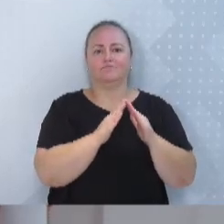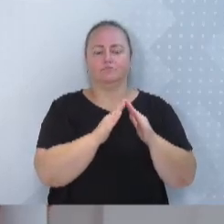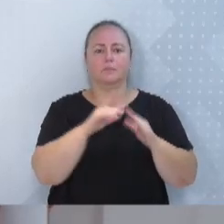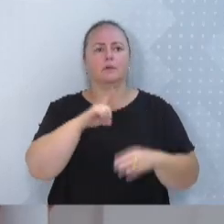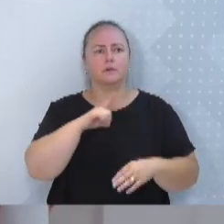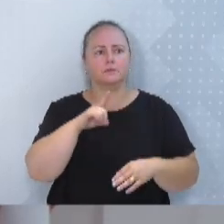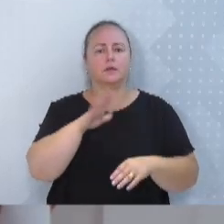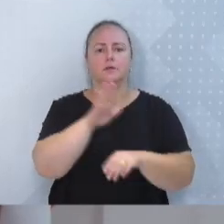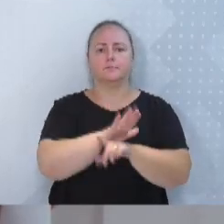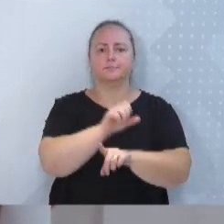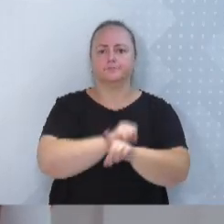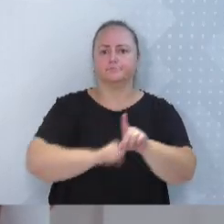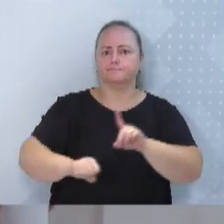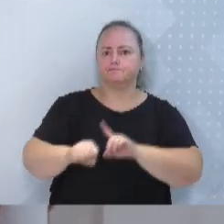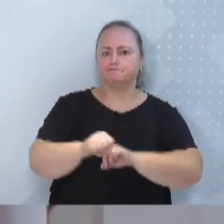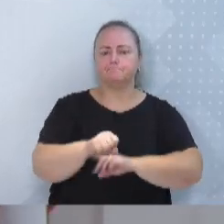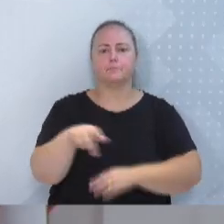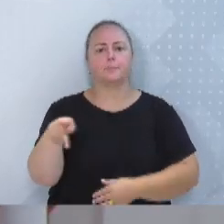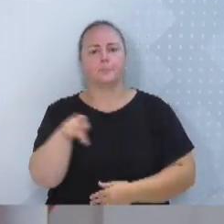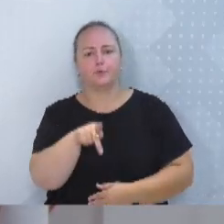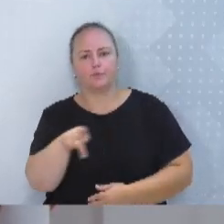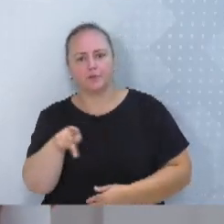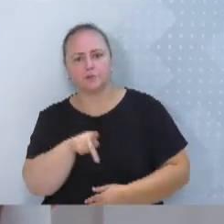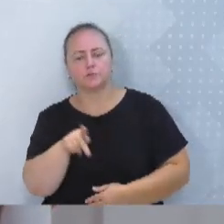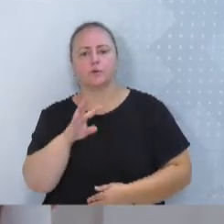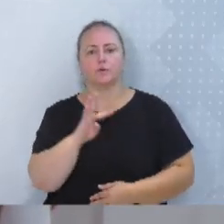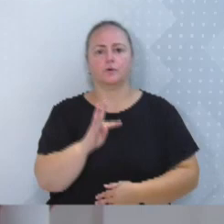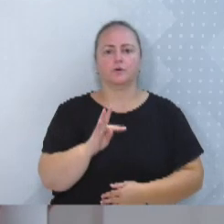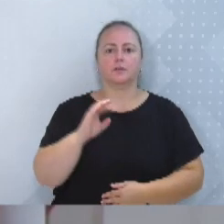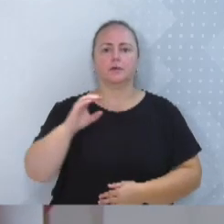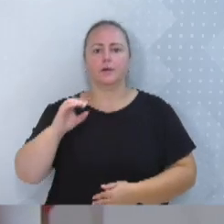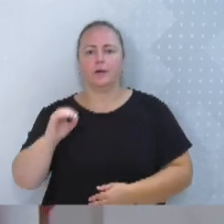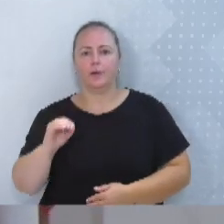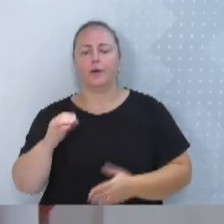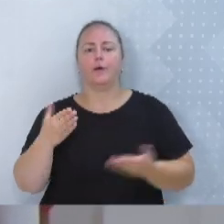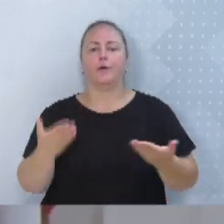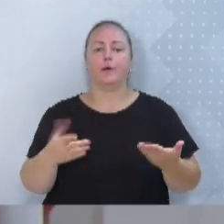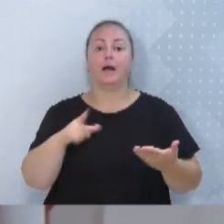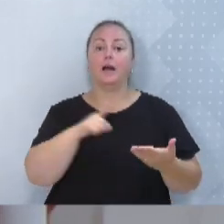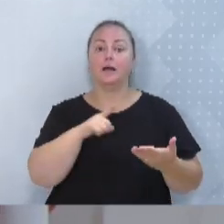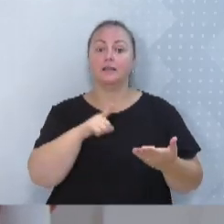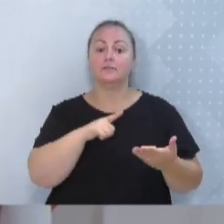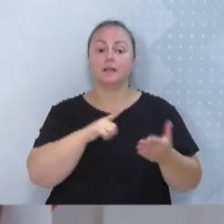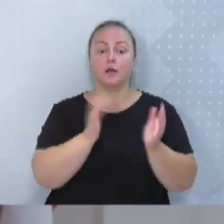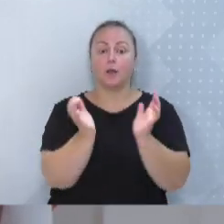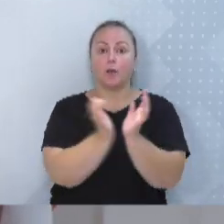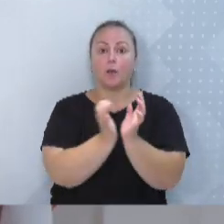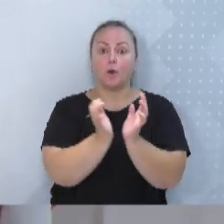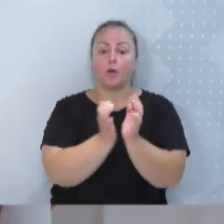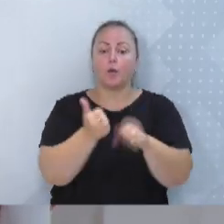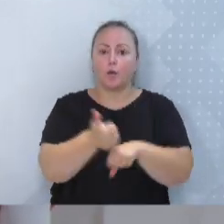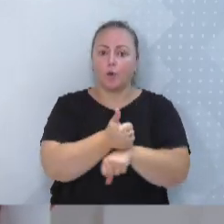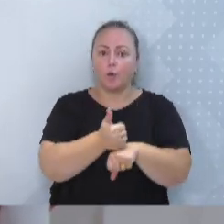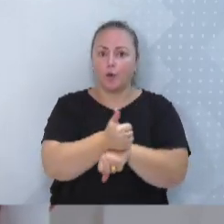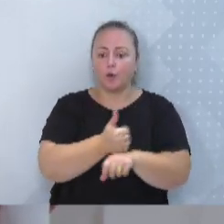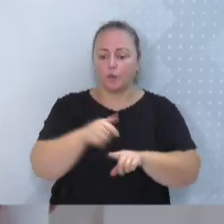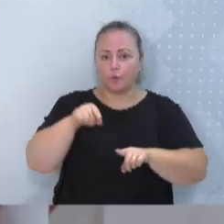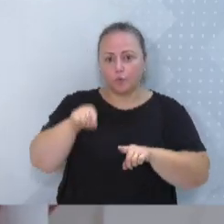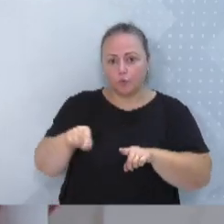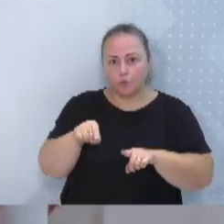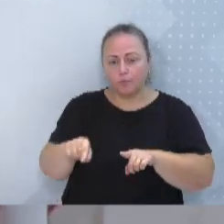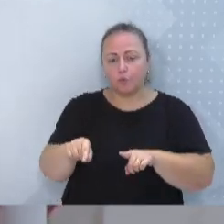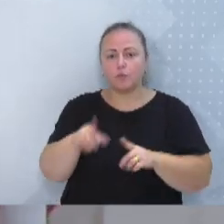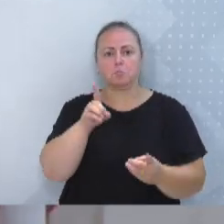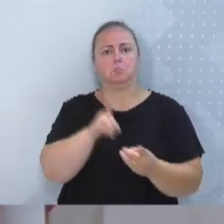educadores, terapeuta ocupacional. Um grupo de profissionais que estão ali, atendendo